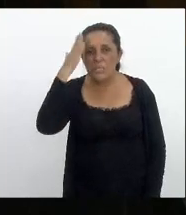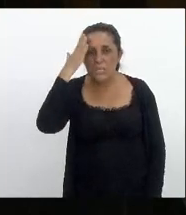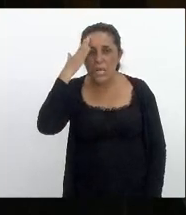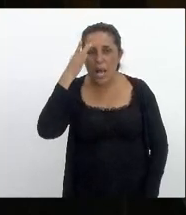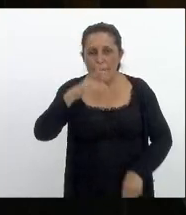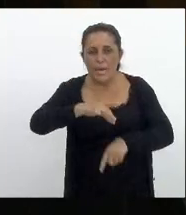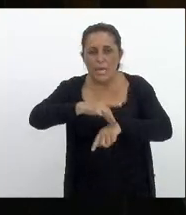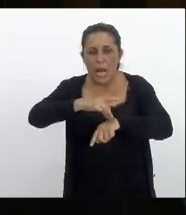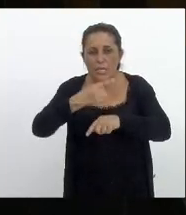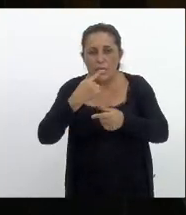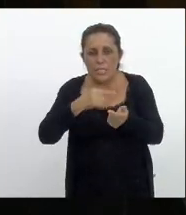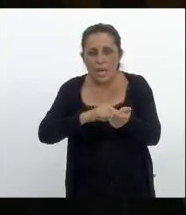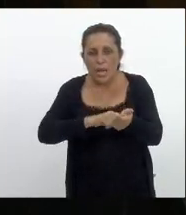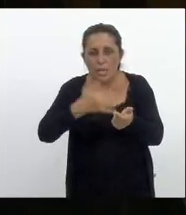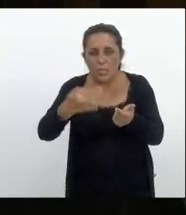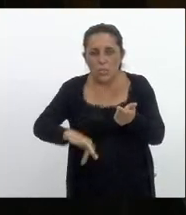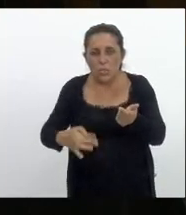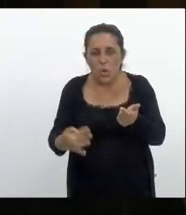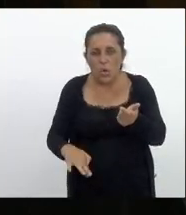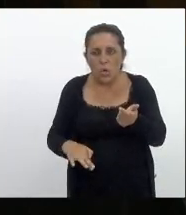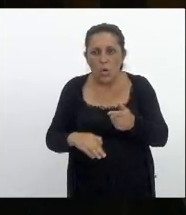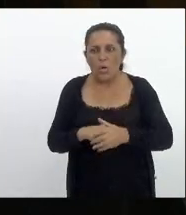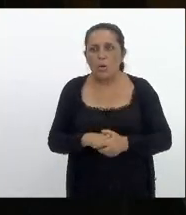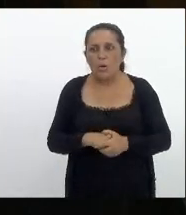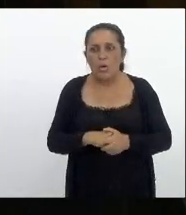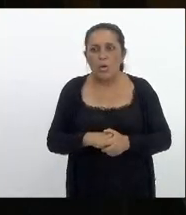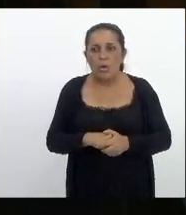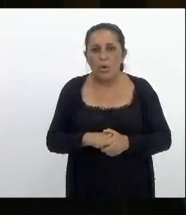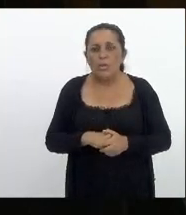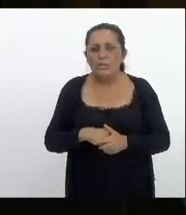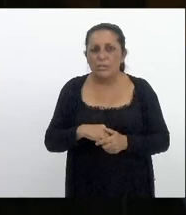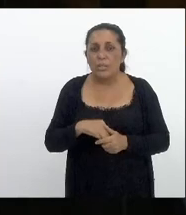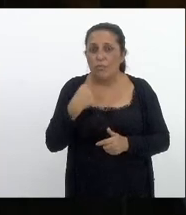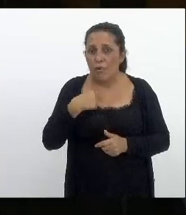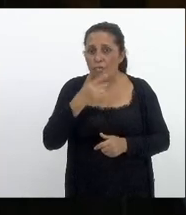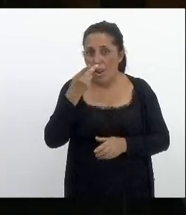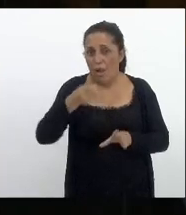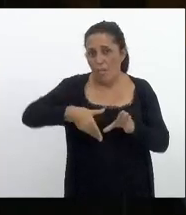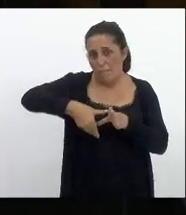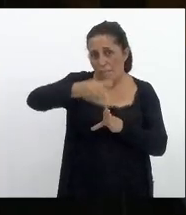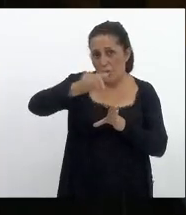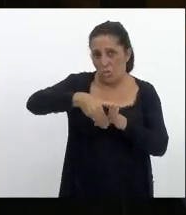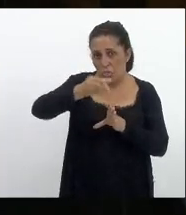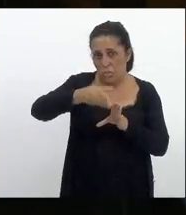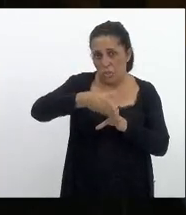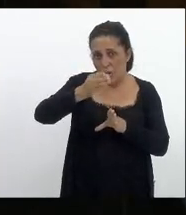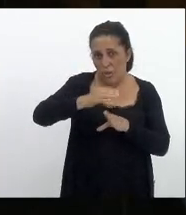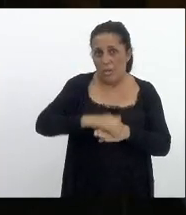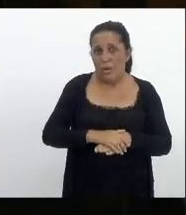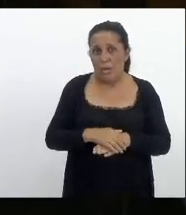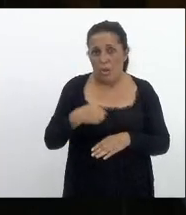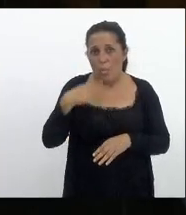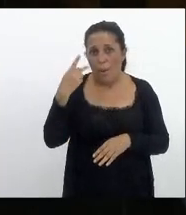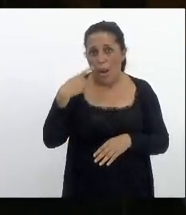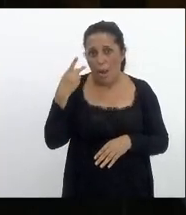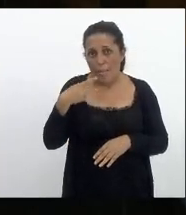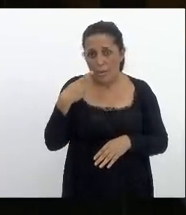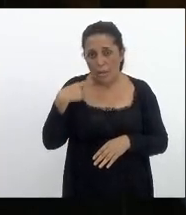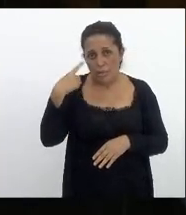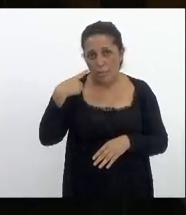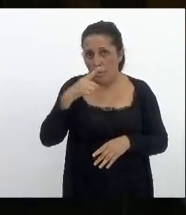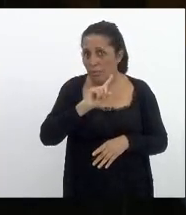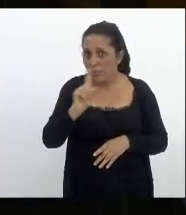sangra na própria pele agora eu vou te dar uma dica governador não como uma parlamentar somente